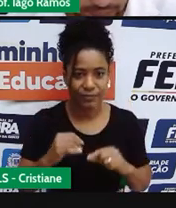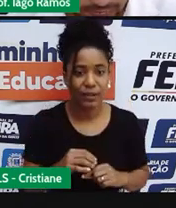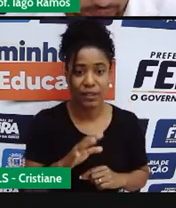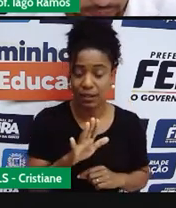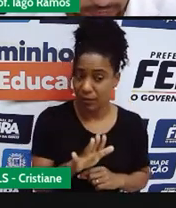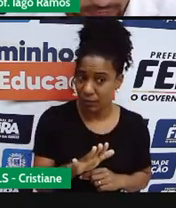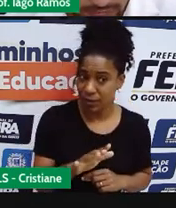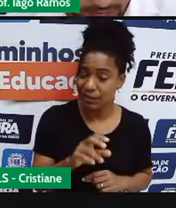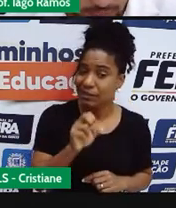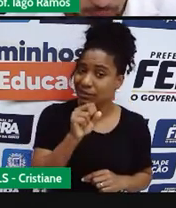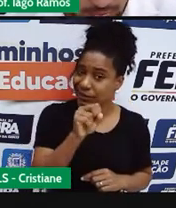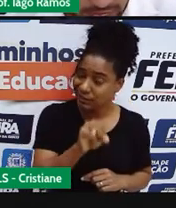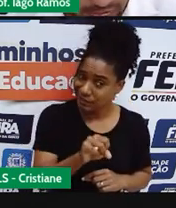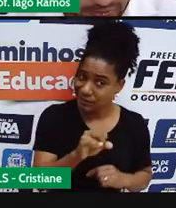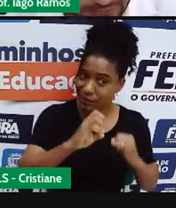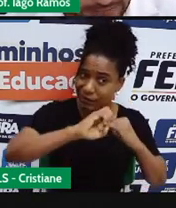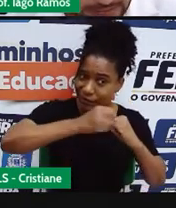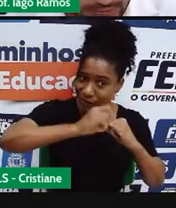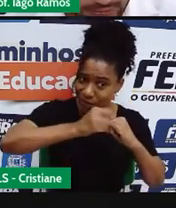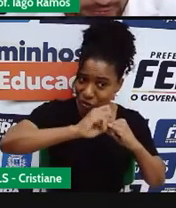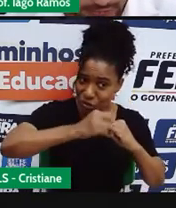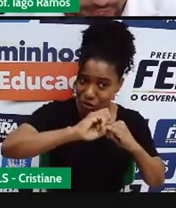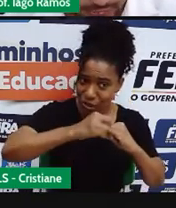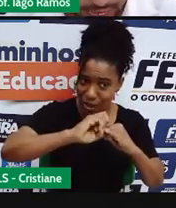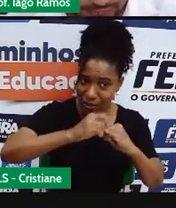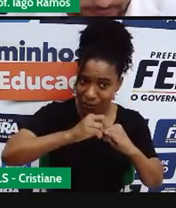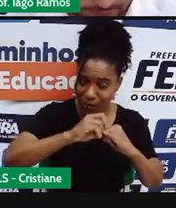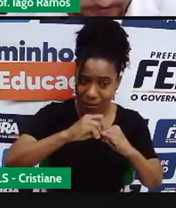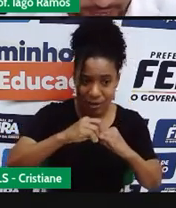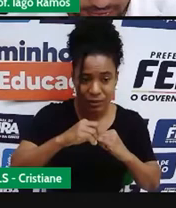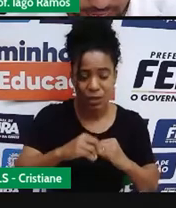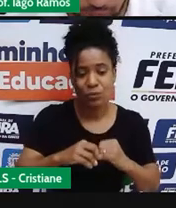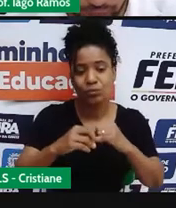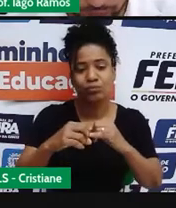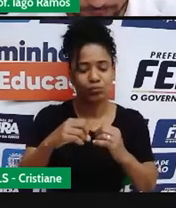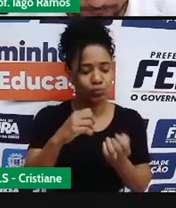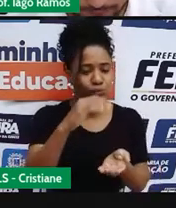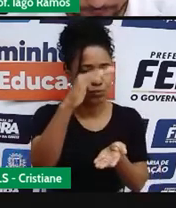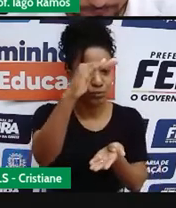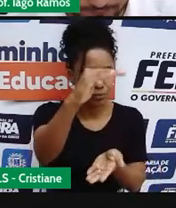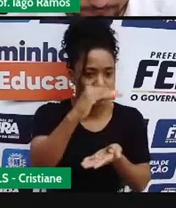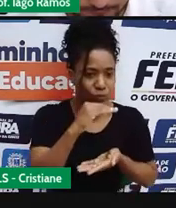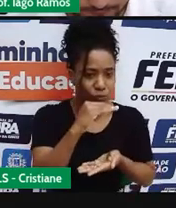Diminuindo a quantidade de feijão.